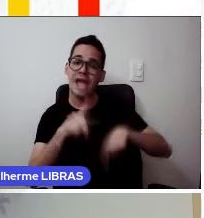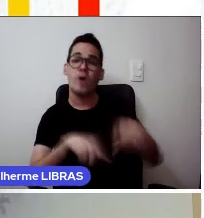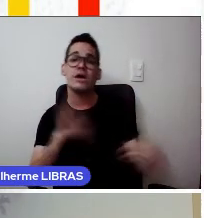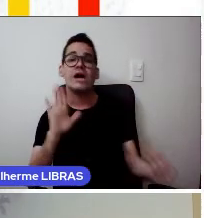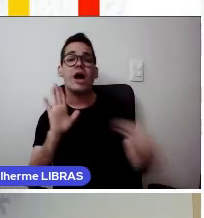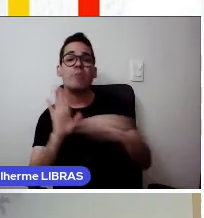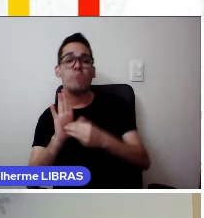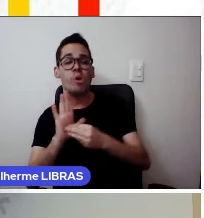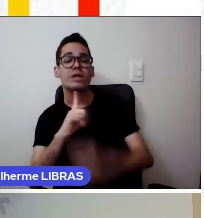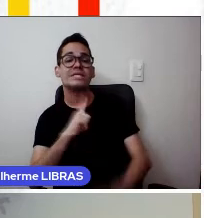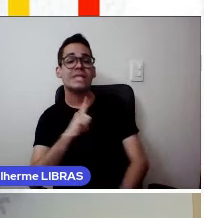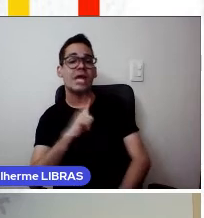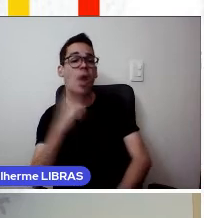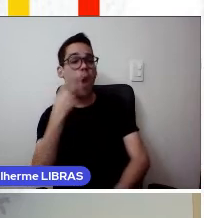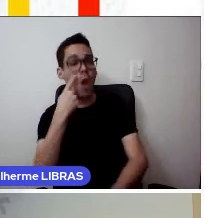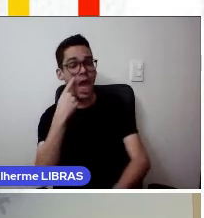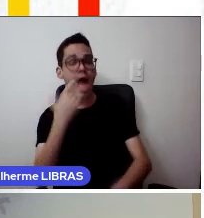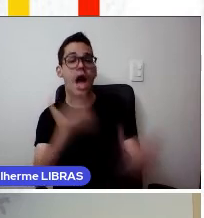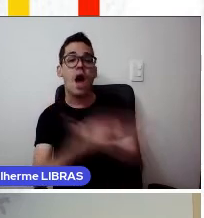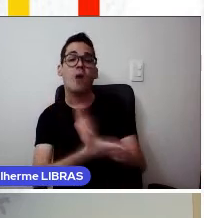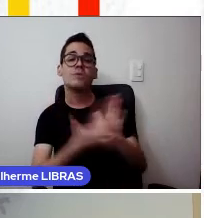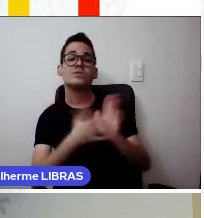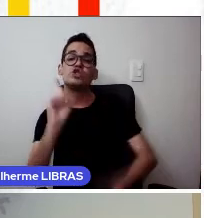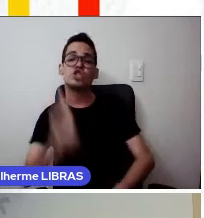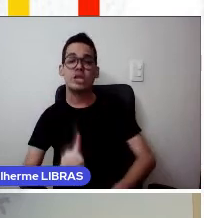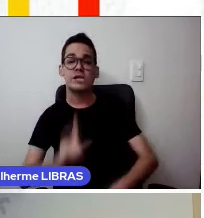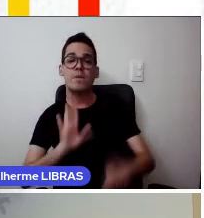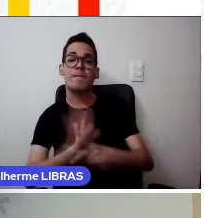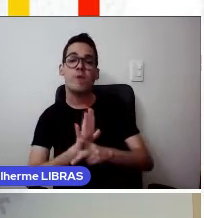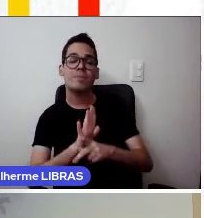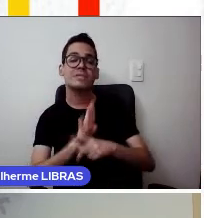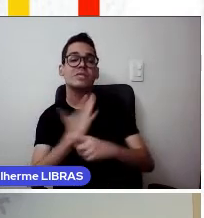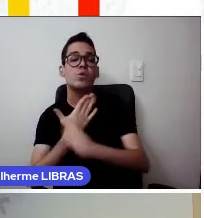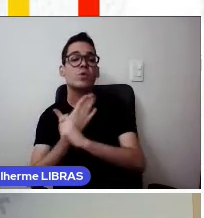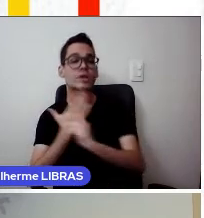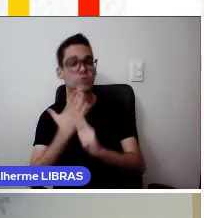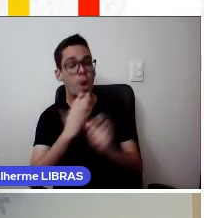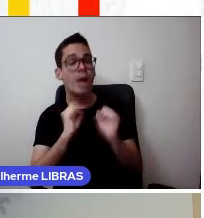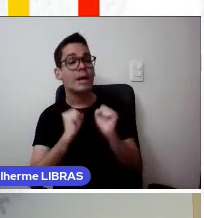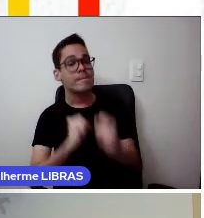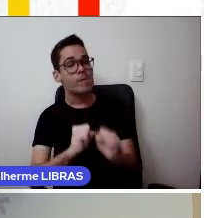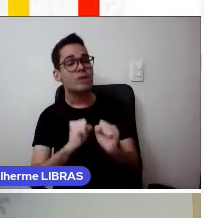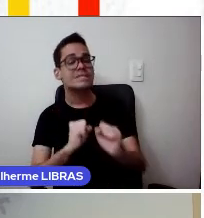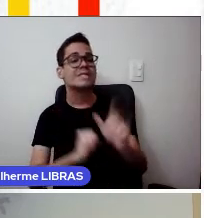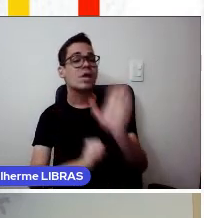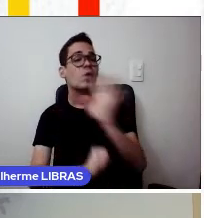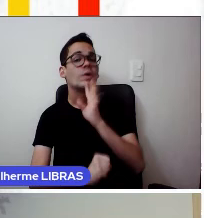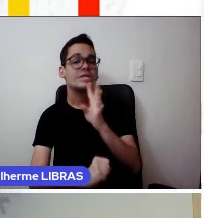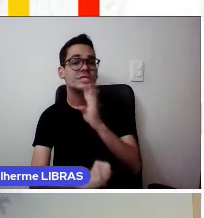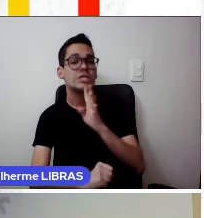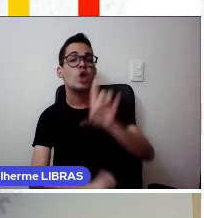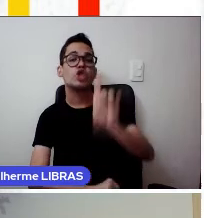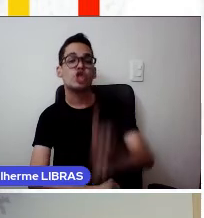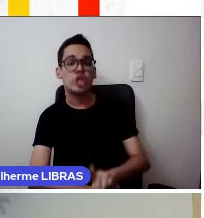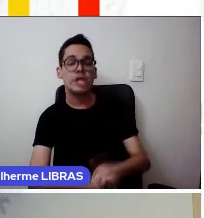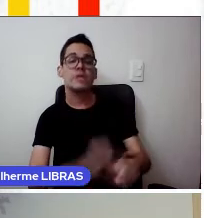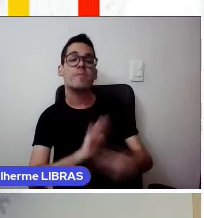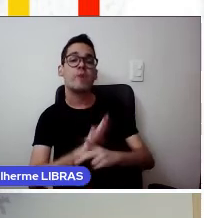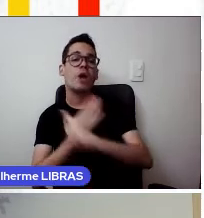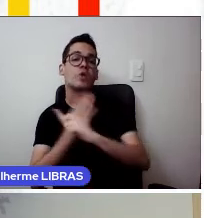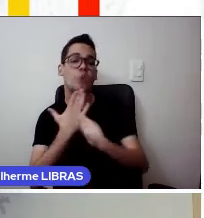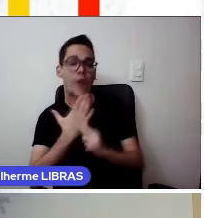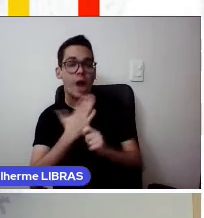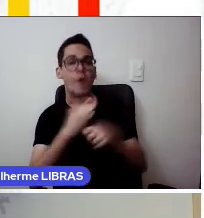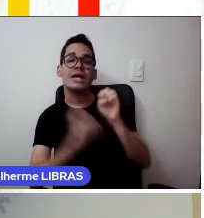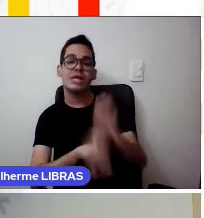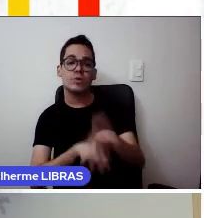considerar as questões dos direitos autorais, que podem ser melhor compreendidas no Guia Direito Autoral e Educação Aberta e